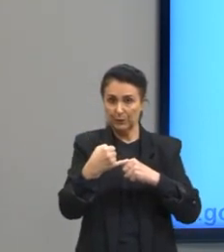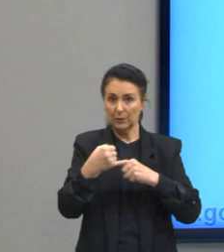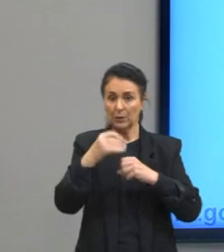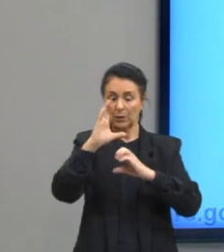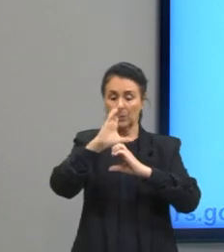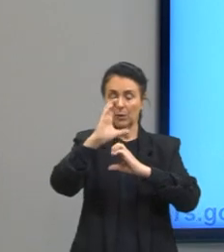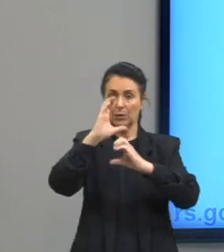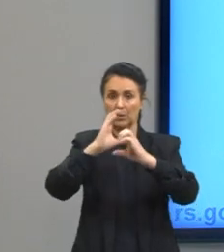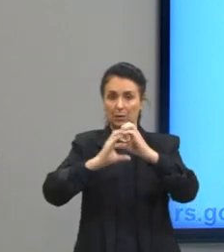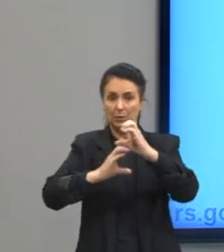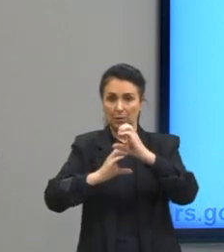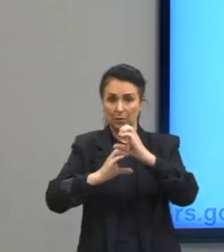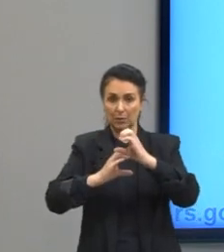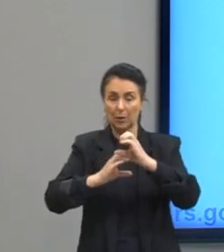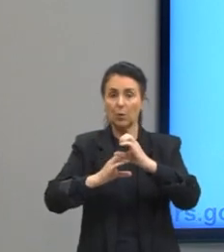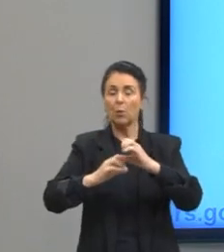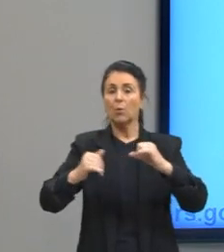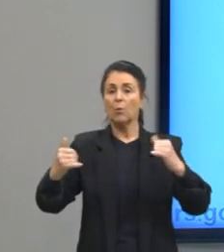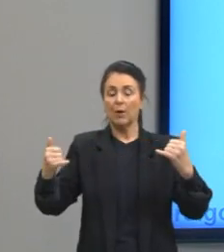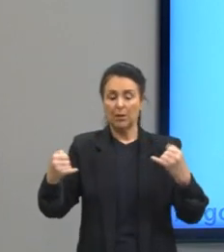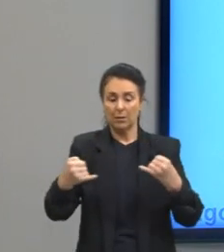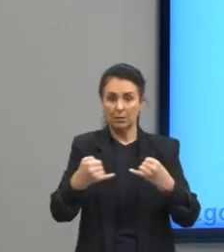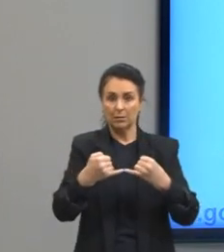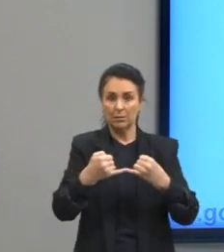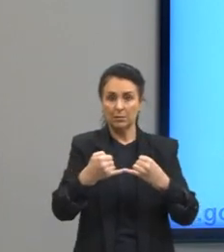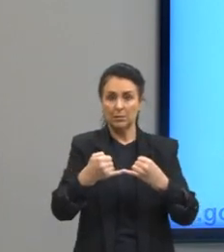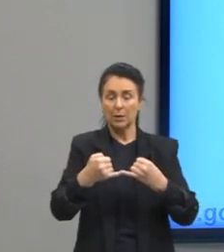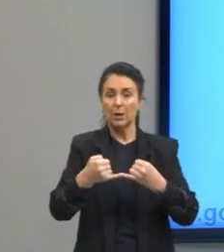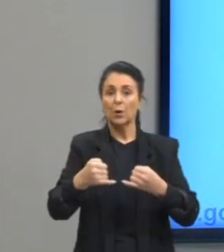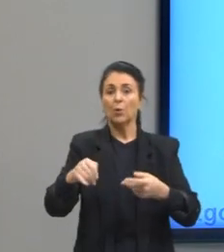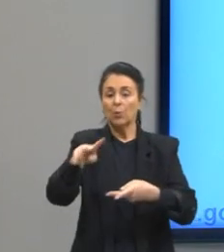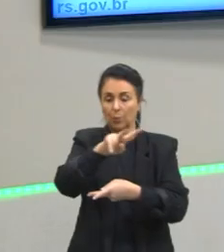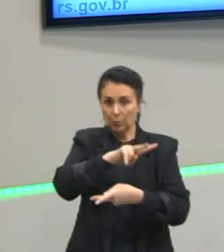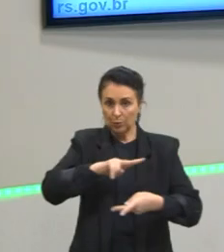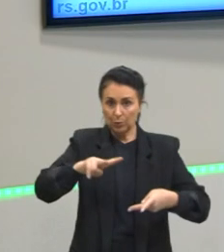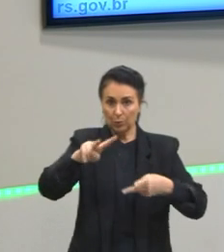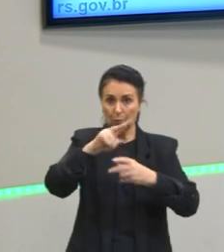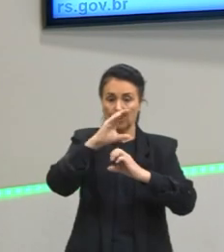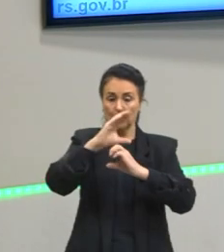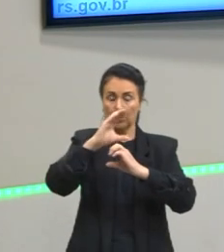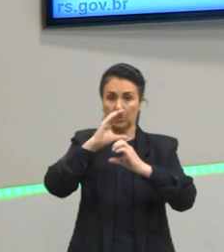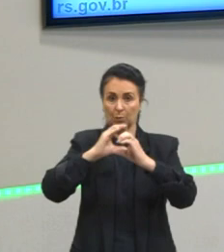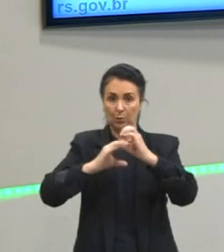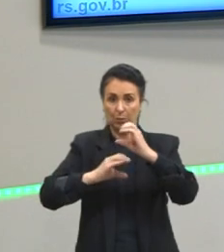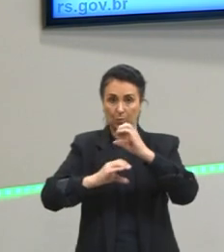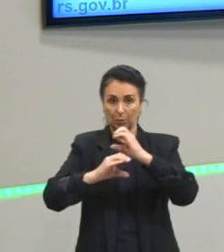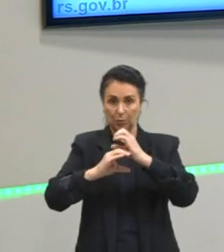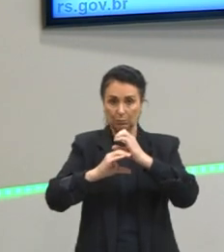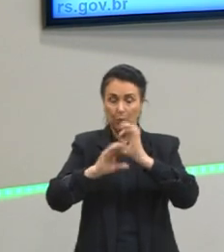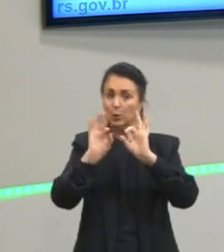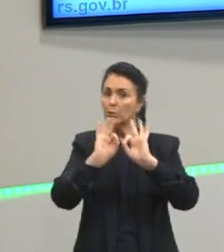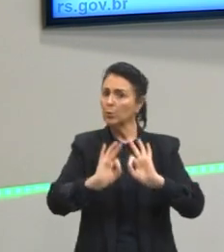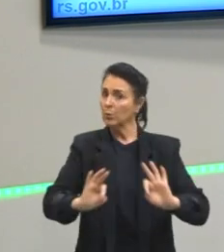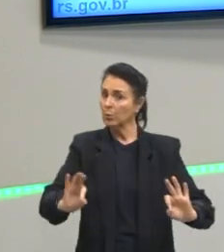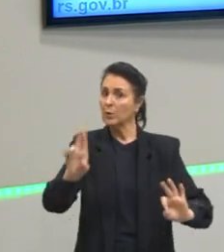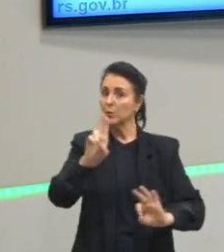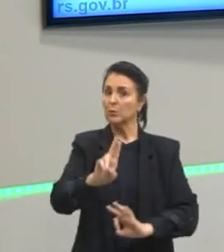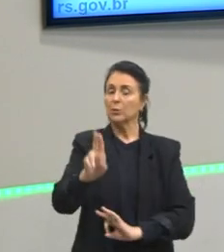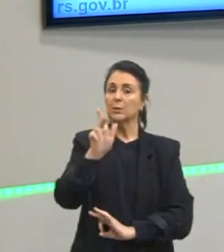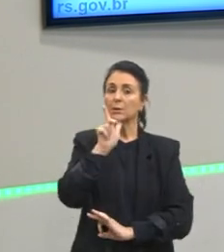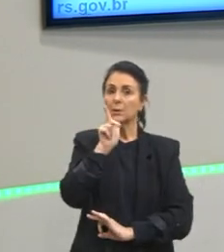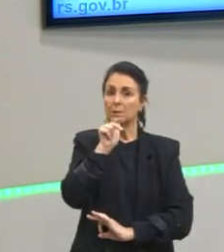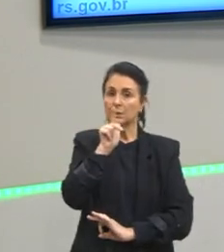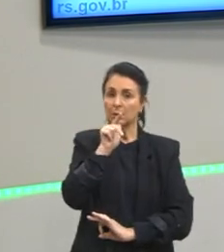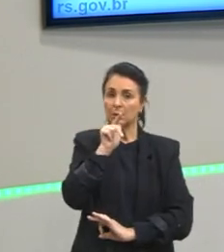formado a partir de uma ligação iônica e um composto polar, normalmente é a água, tá? Até porque o nosso